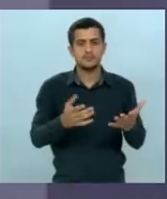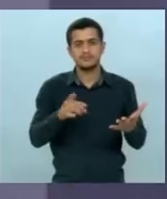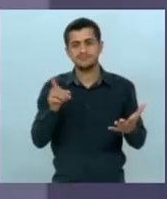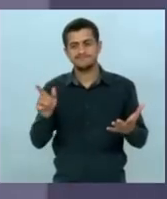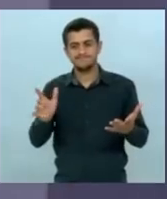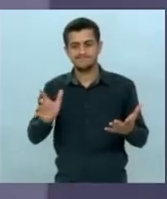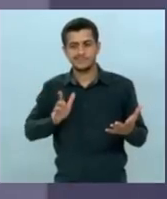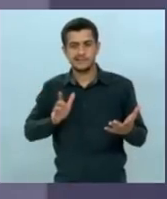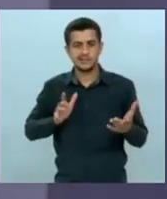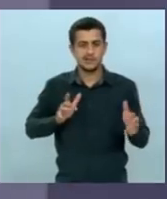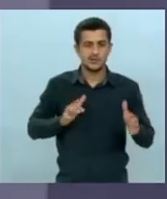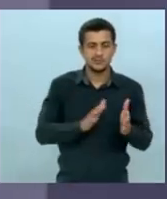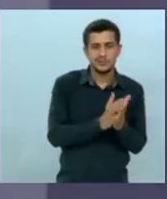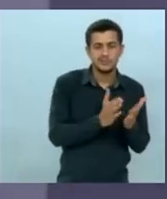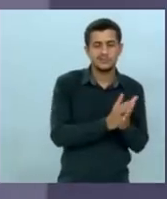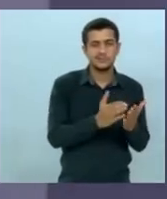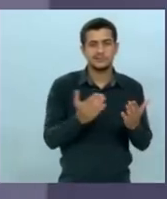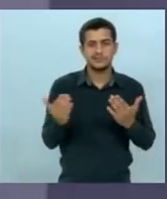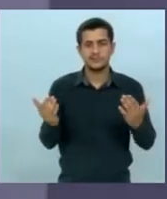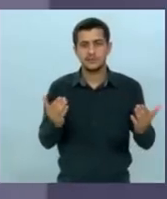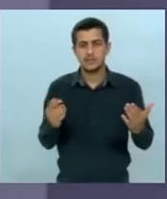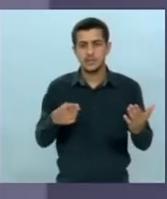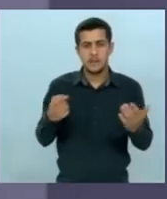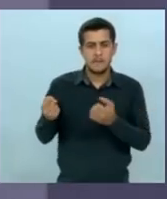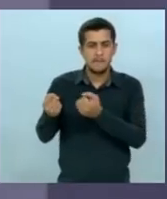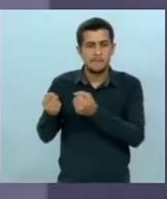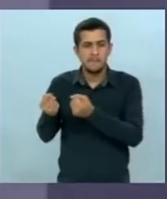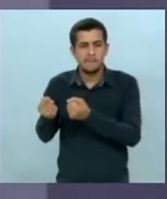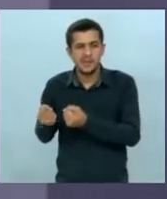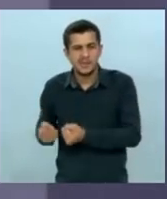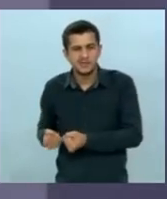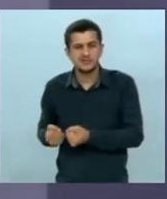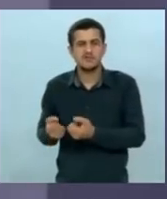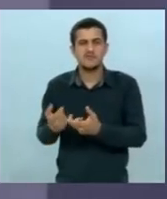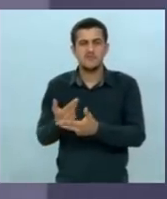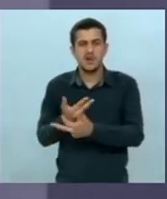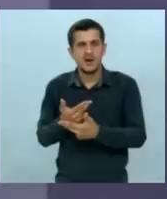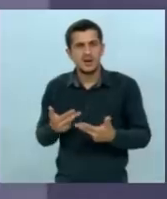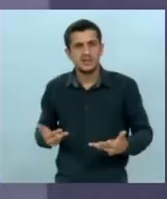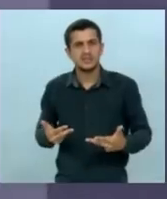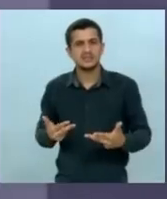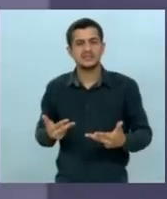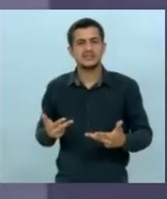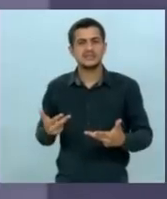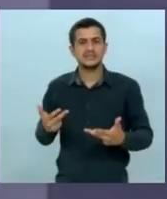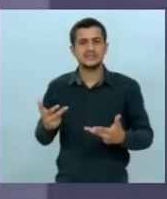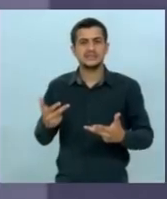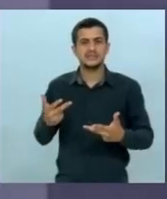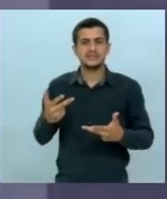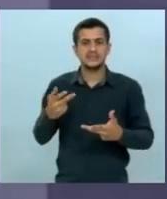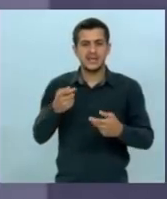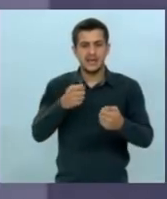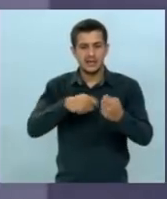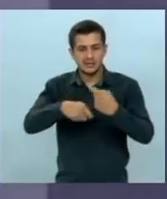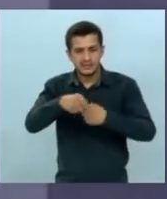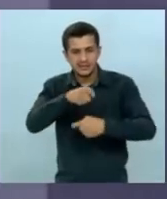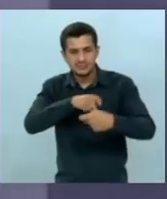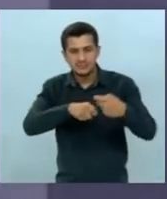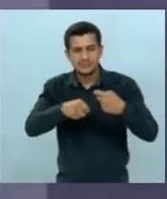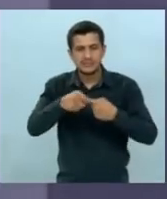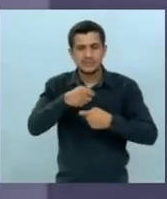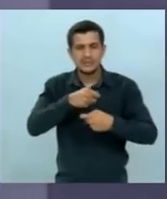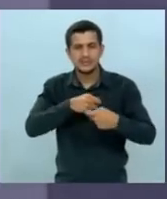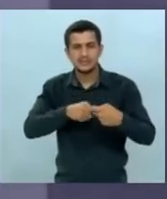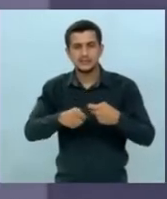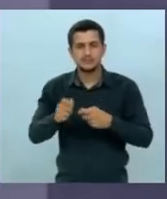bilhão enfrentamos o peso e suportamos o peso da máquina administrativa